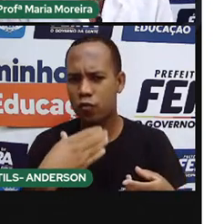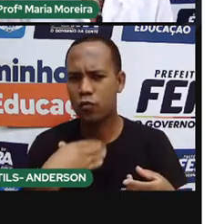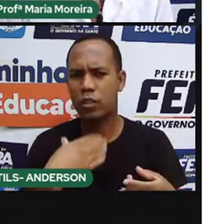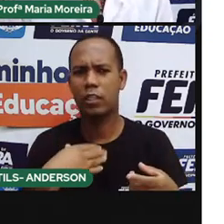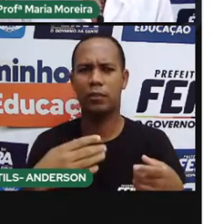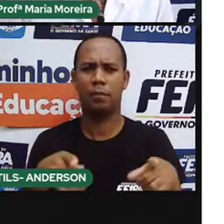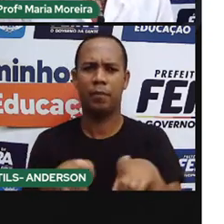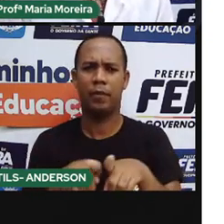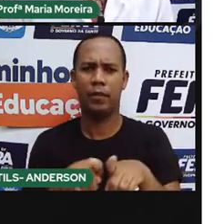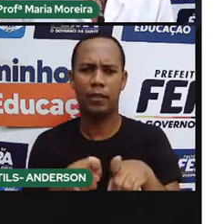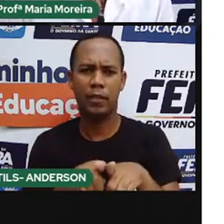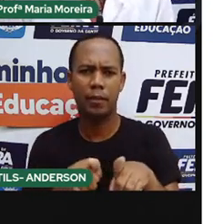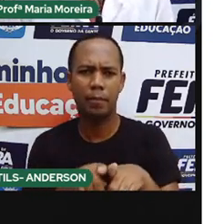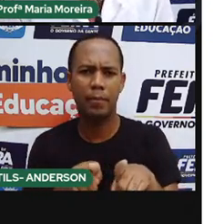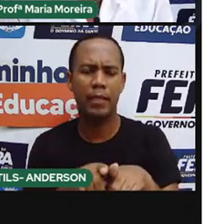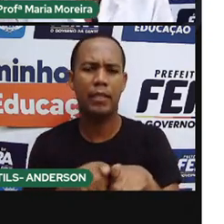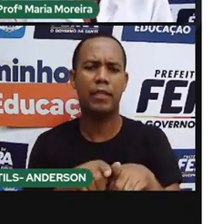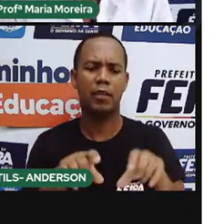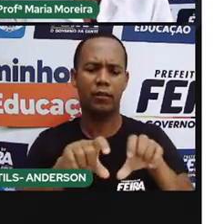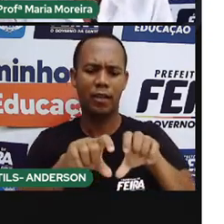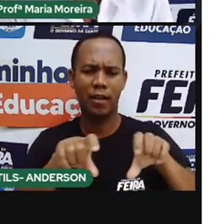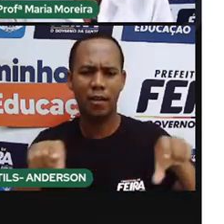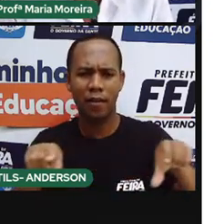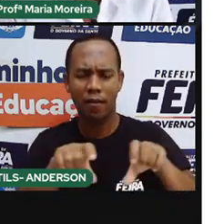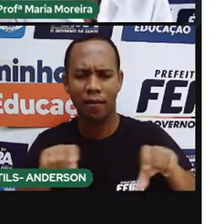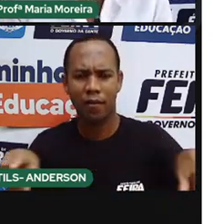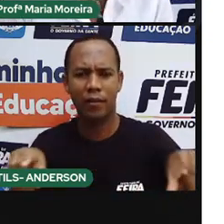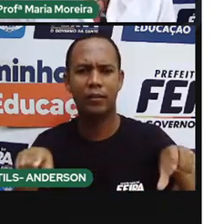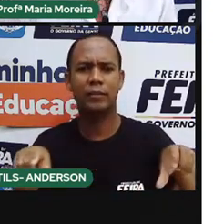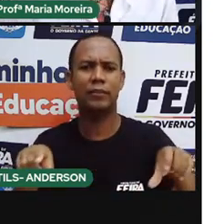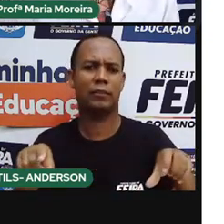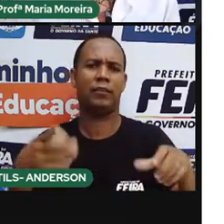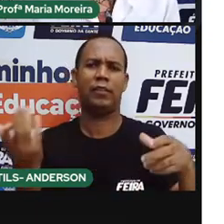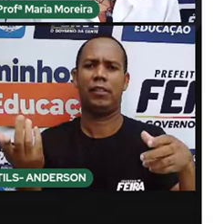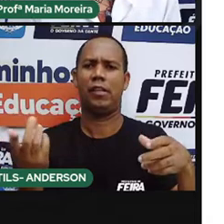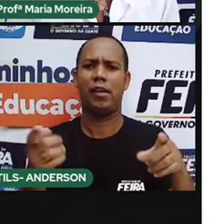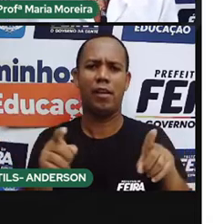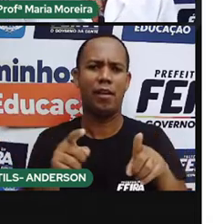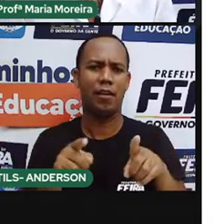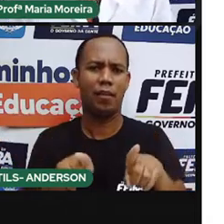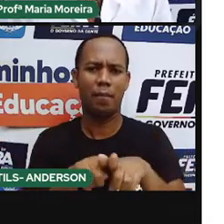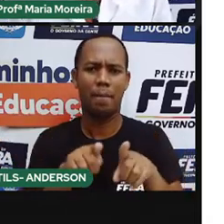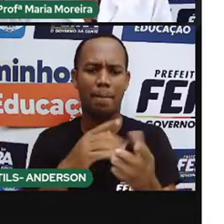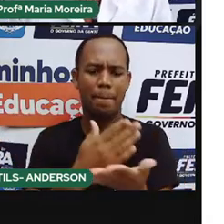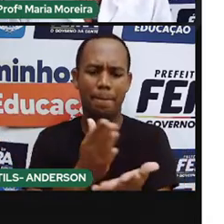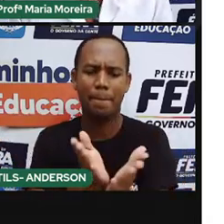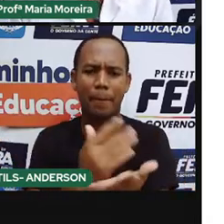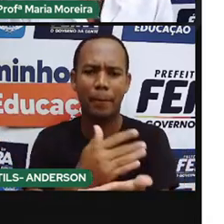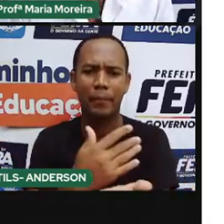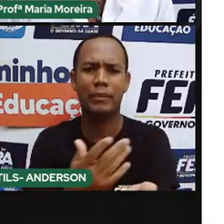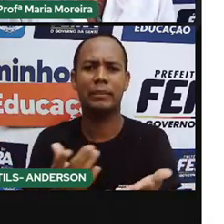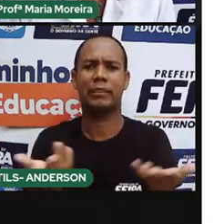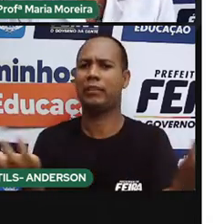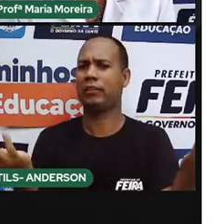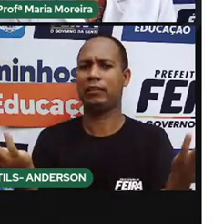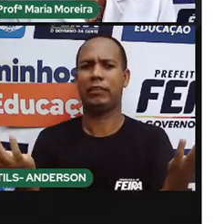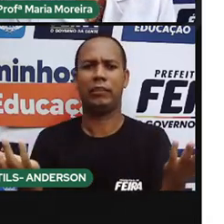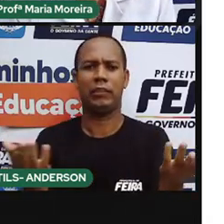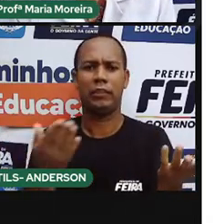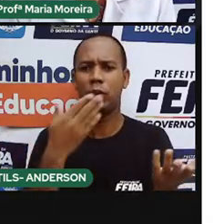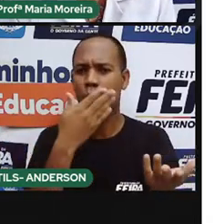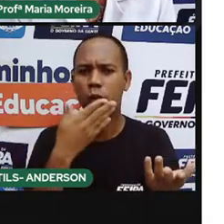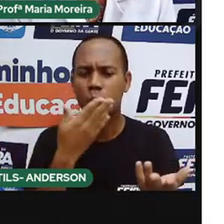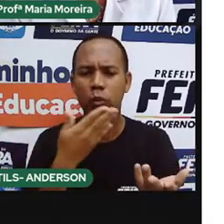já comeu aipim? Aipim com ovo frito, aipim com carinho de sertão, batata